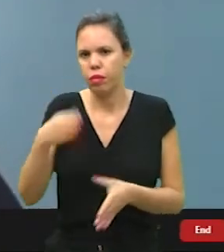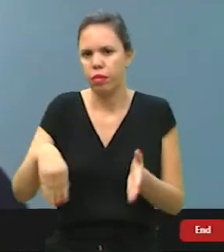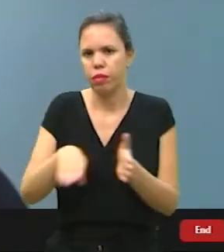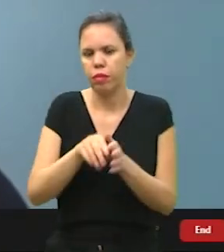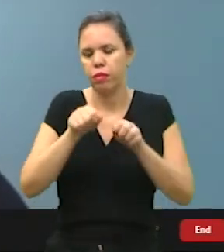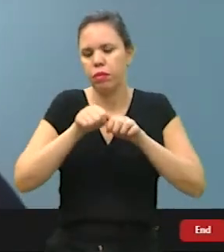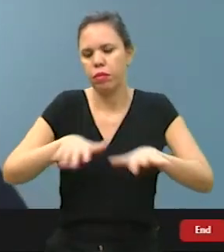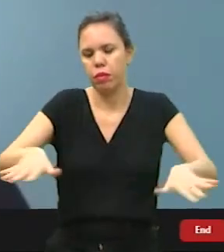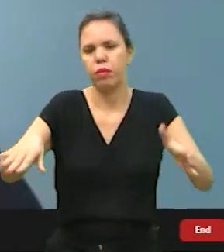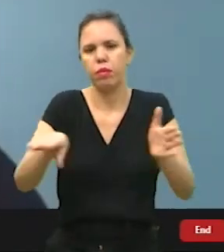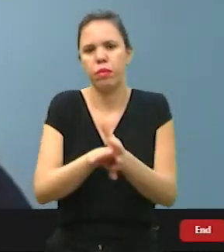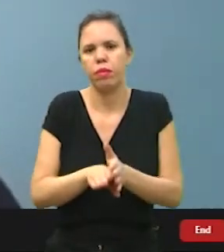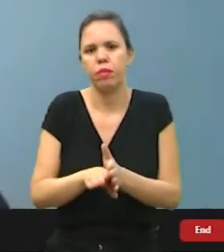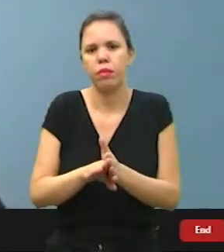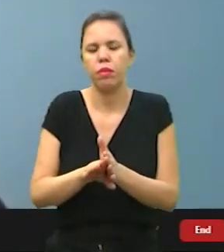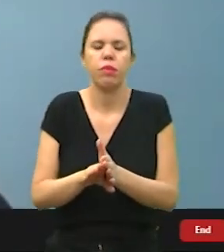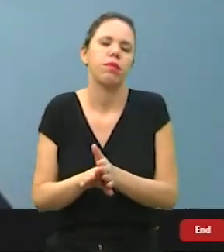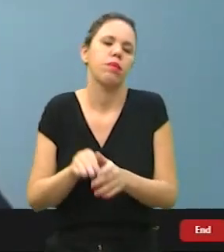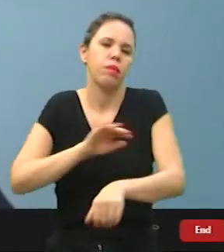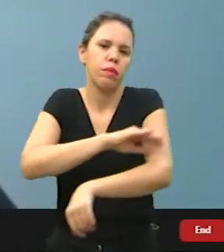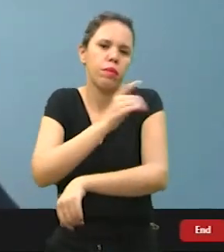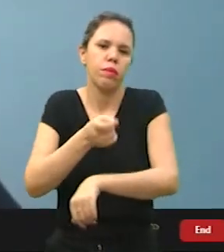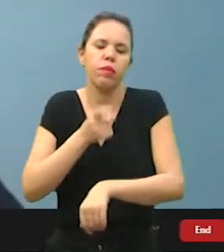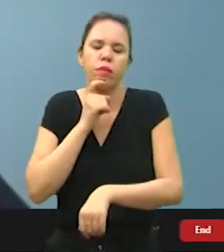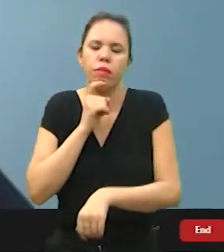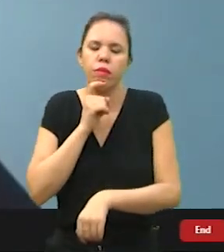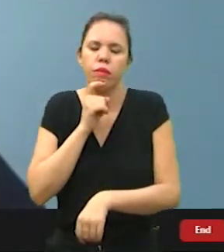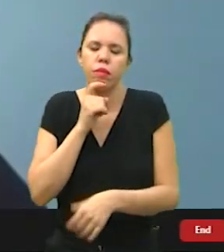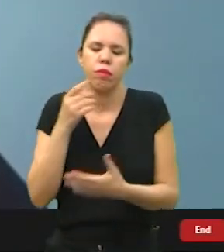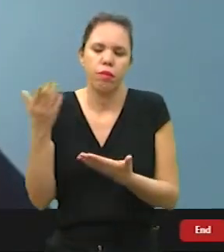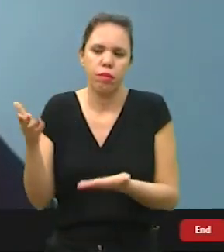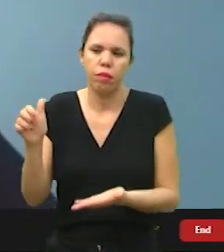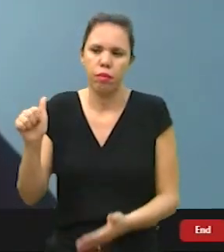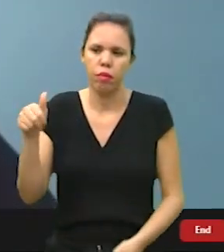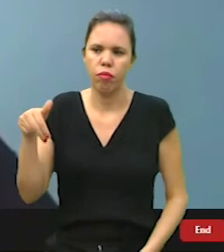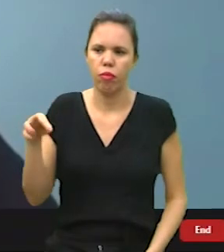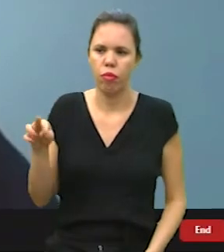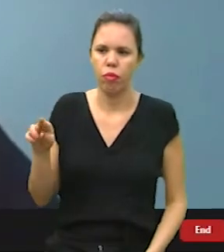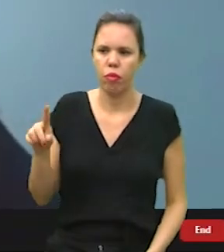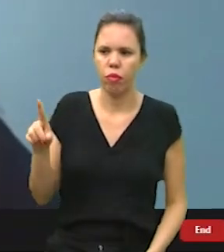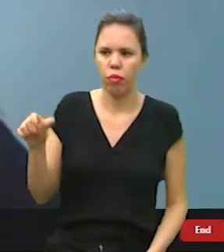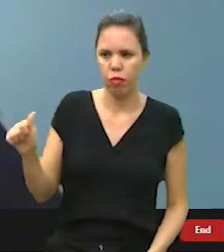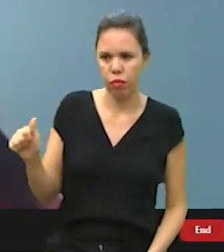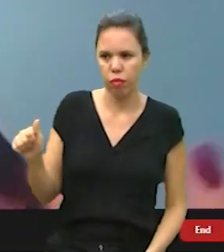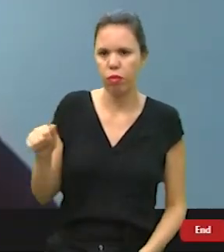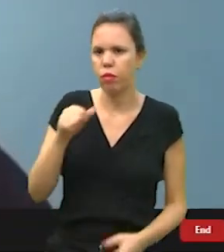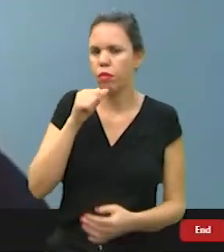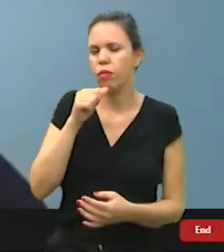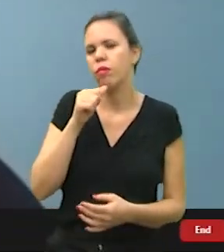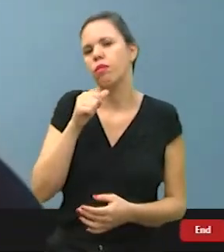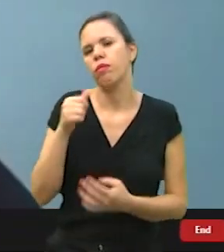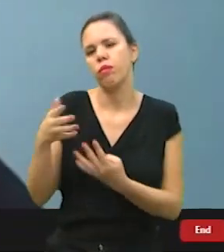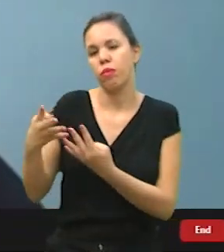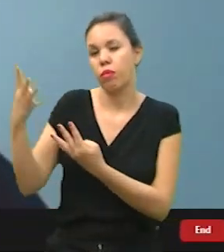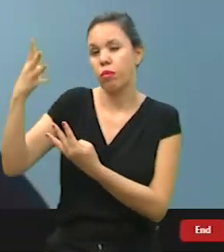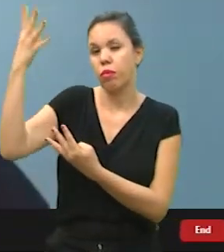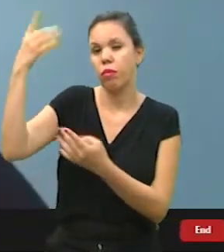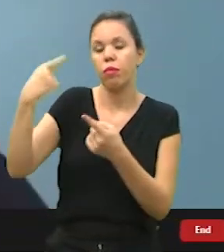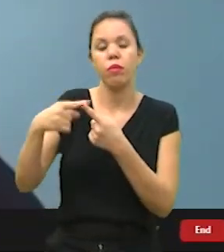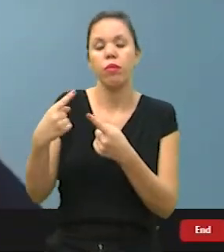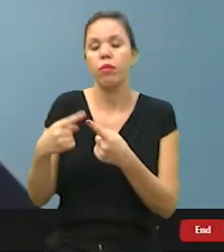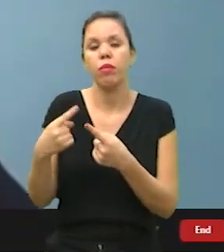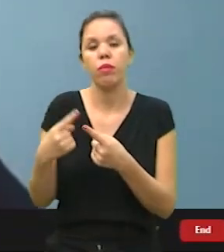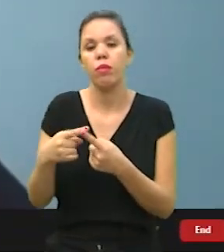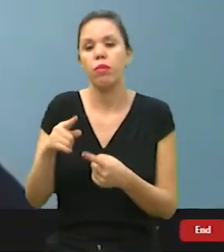Brasil, por exemplo, e chegam até lá. Nossa! Então, a poluição, por exemplo, né?